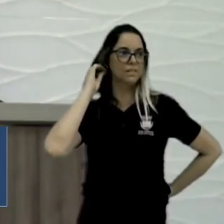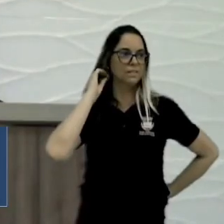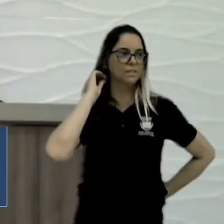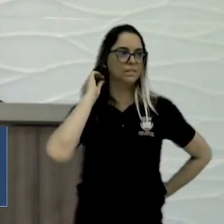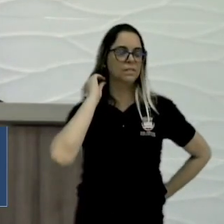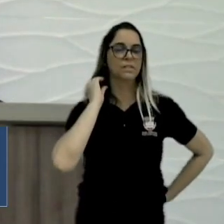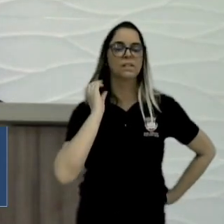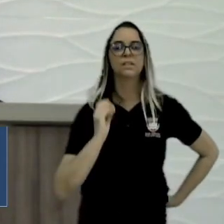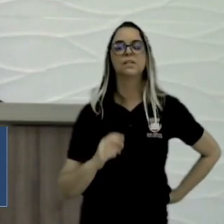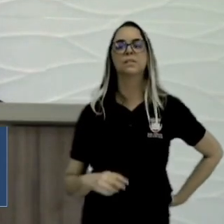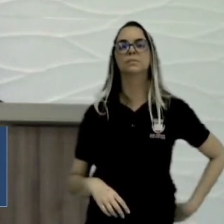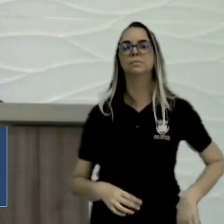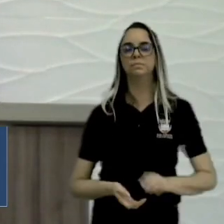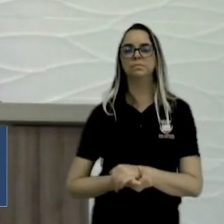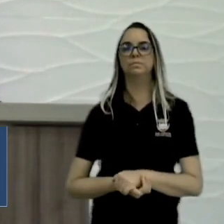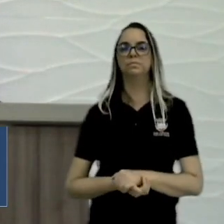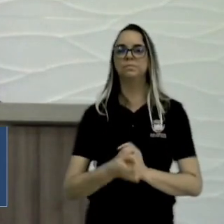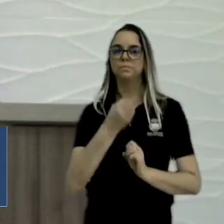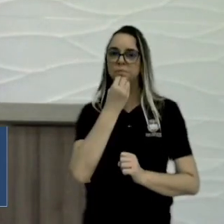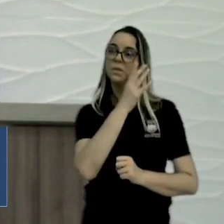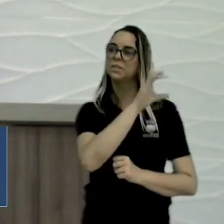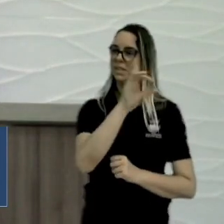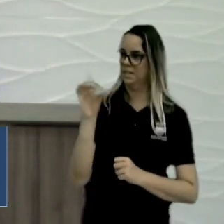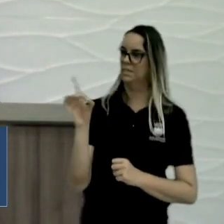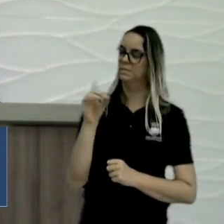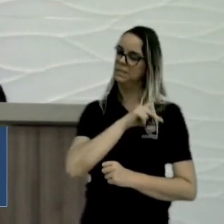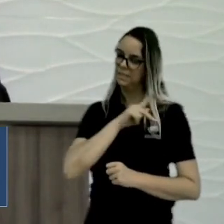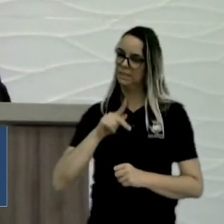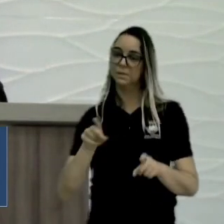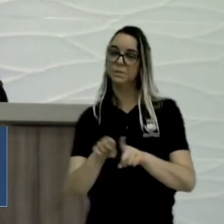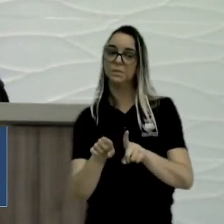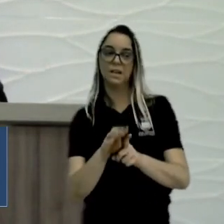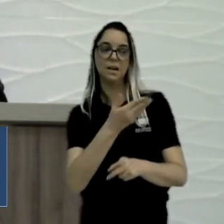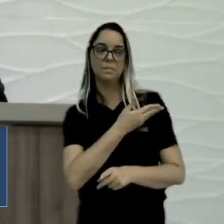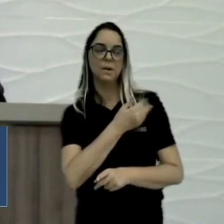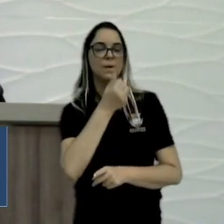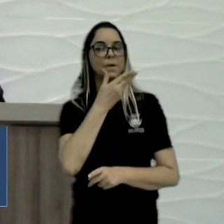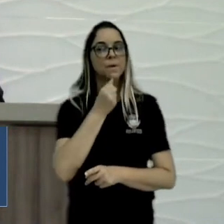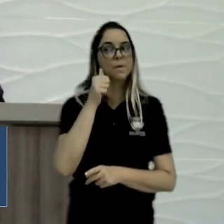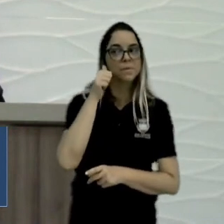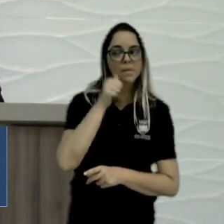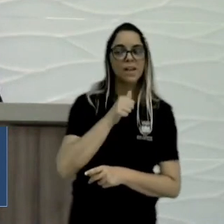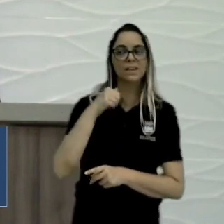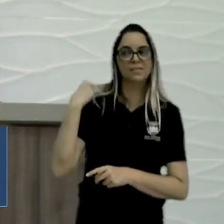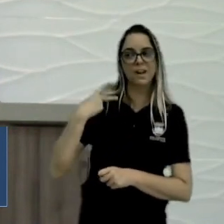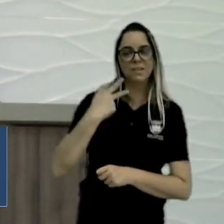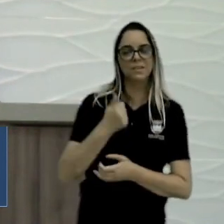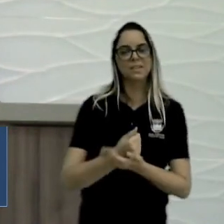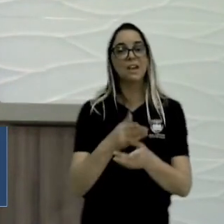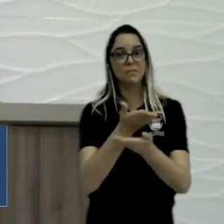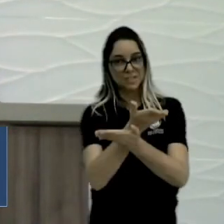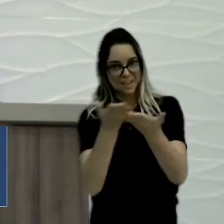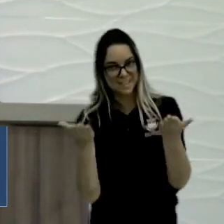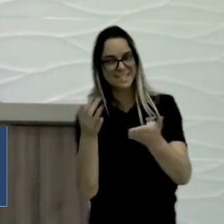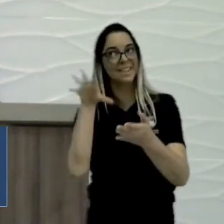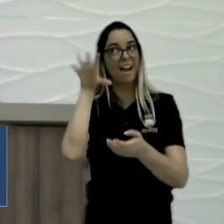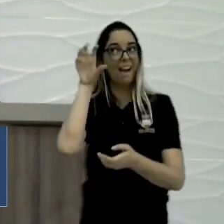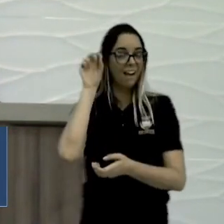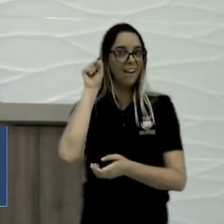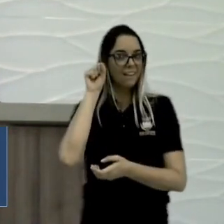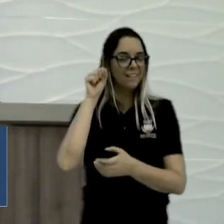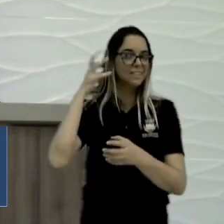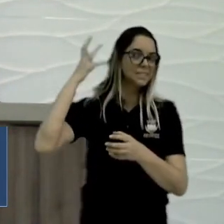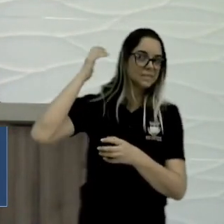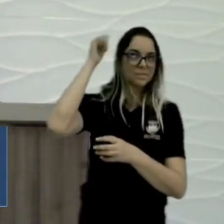Bom dia, senhor presidente, colegas vereadores, colegas vereadoras. Bom dia a todos que nos escutam através da Rádio Somente FM,